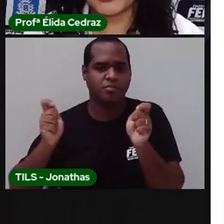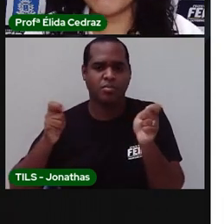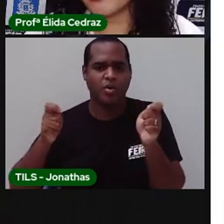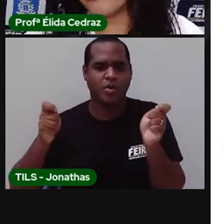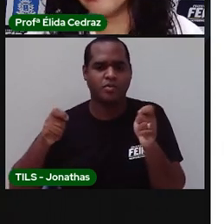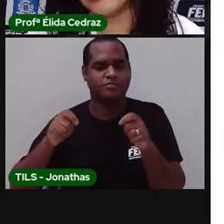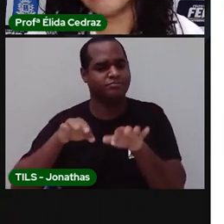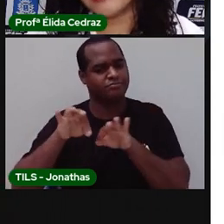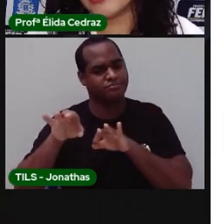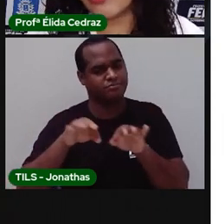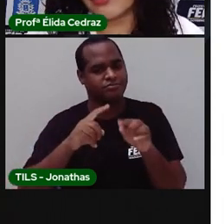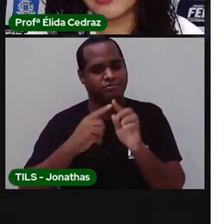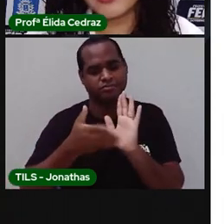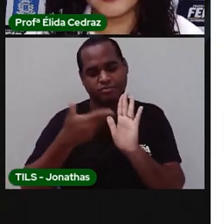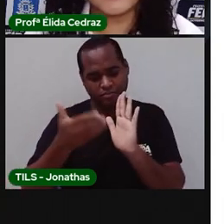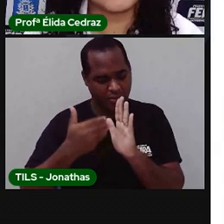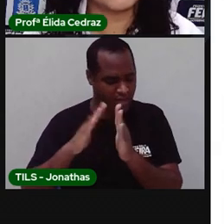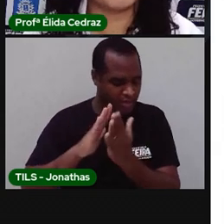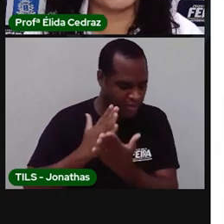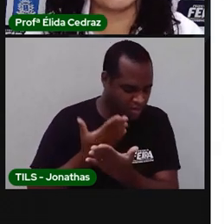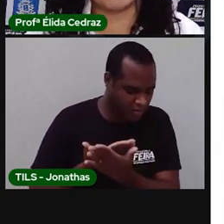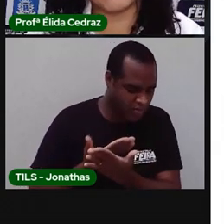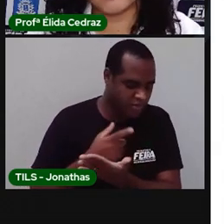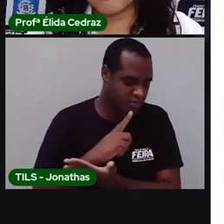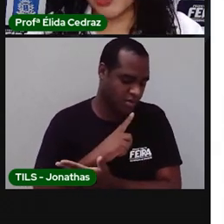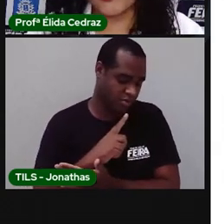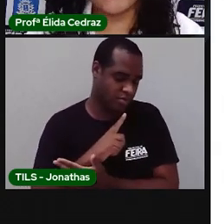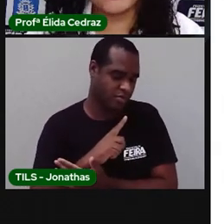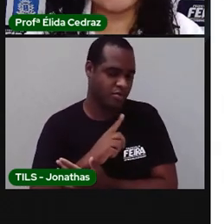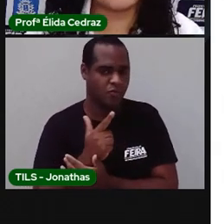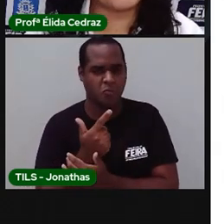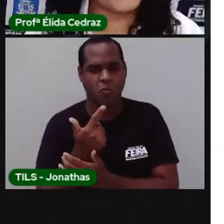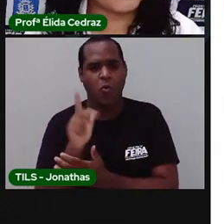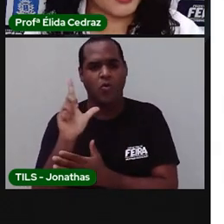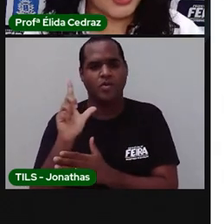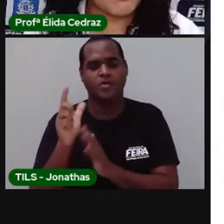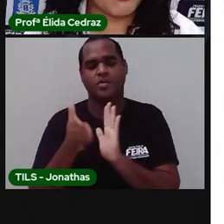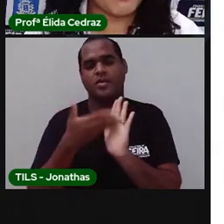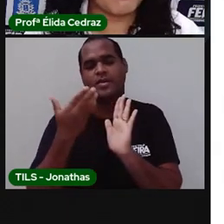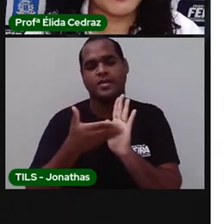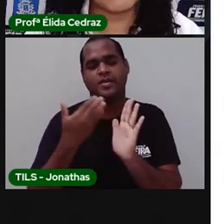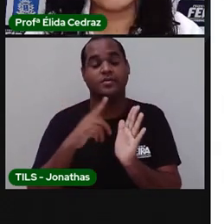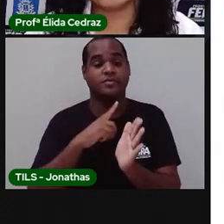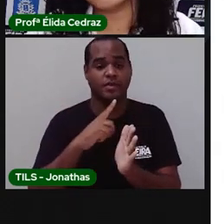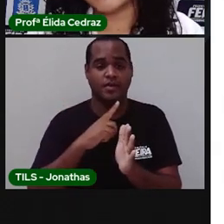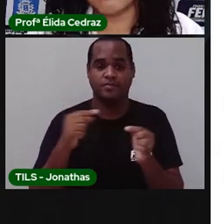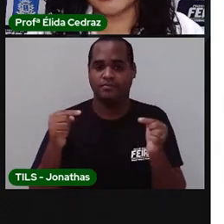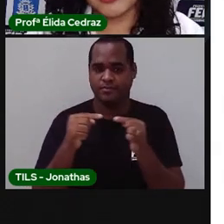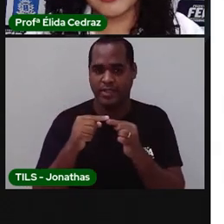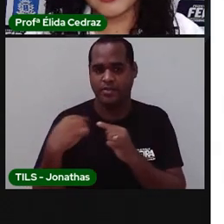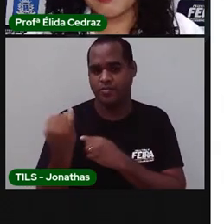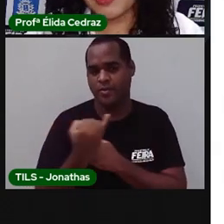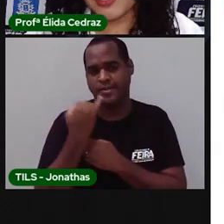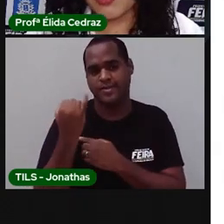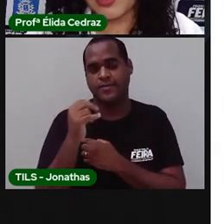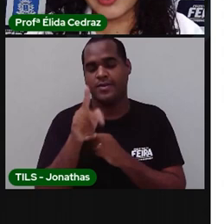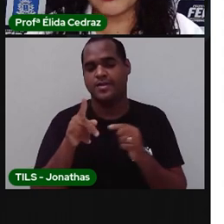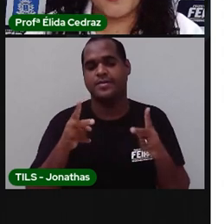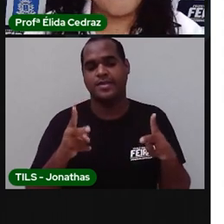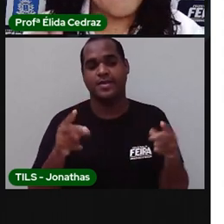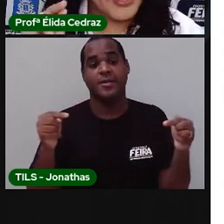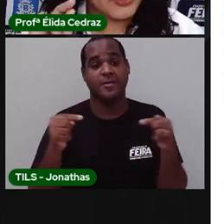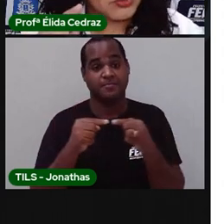Se você estiver com o livro da escola em casa, se você tiver algum livrinho que tenha um alfabeto, você pode estar sempre